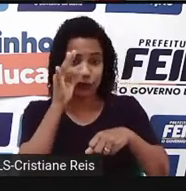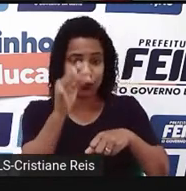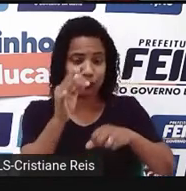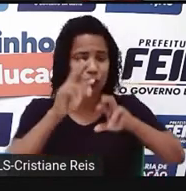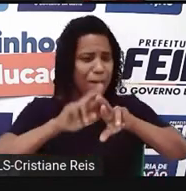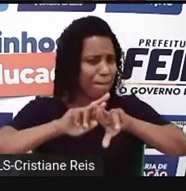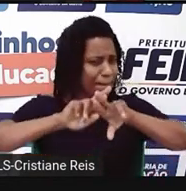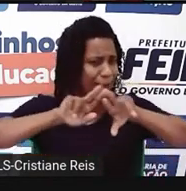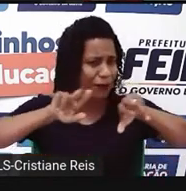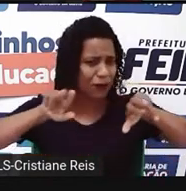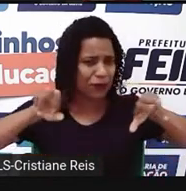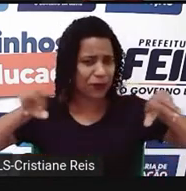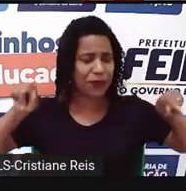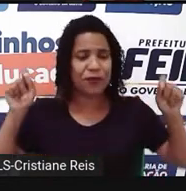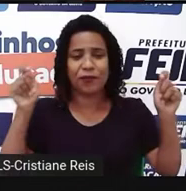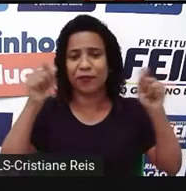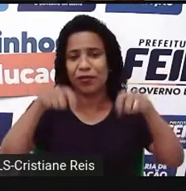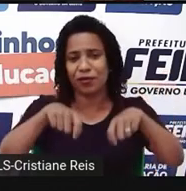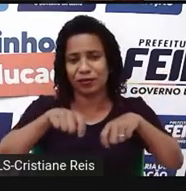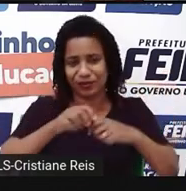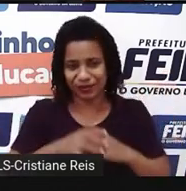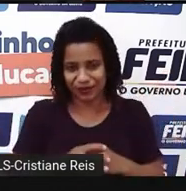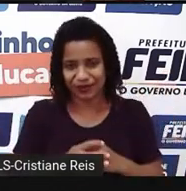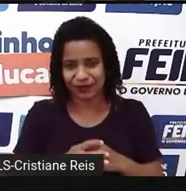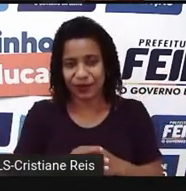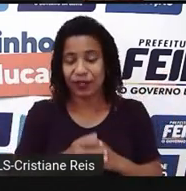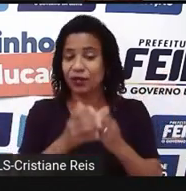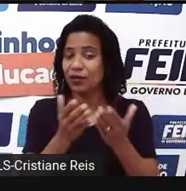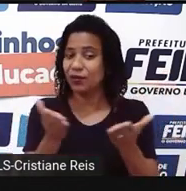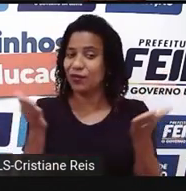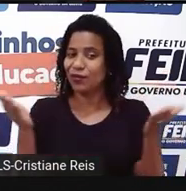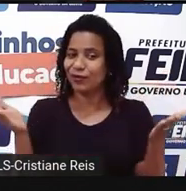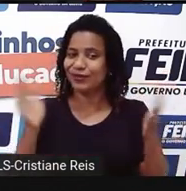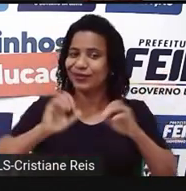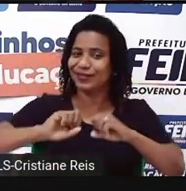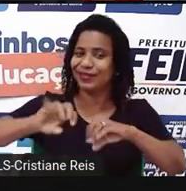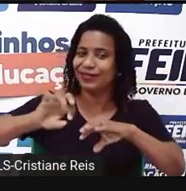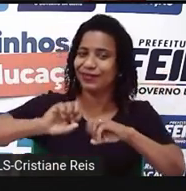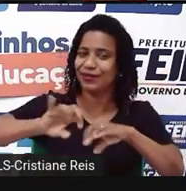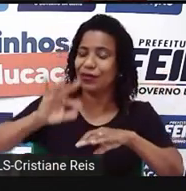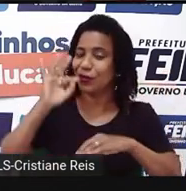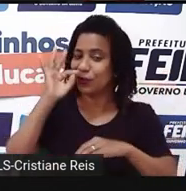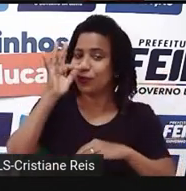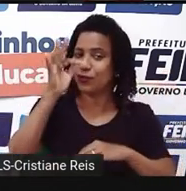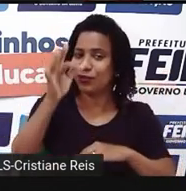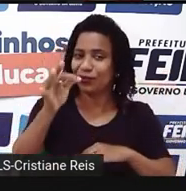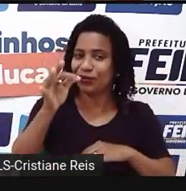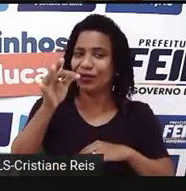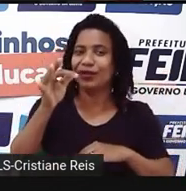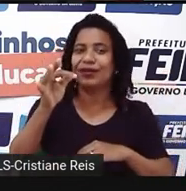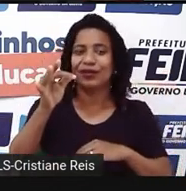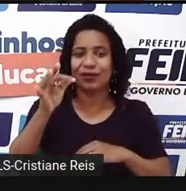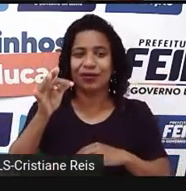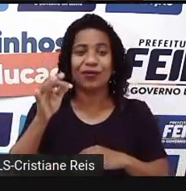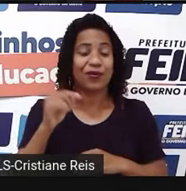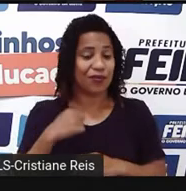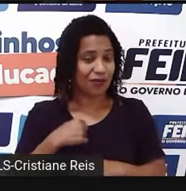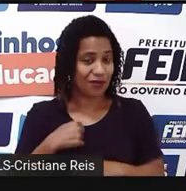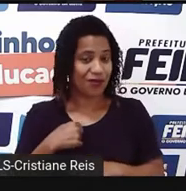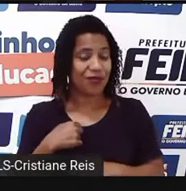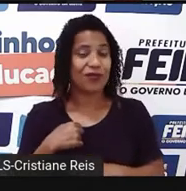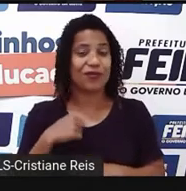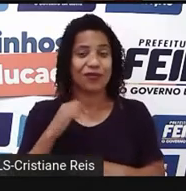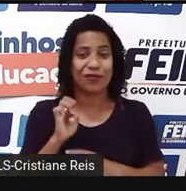inglês. portanto, na nossa aula de hoje, o foco será o futuro com o eu. Essa